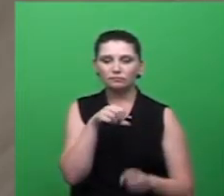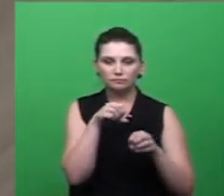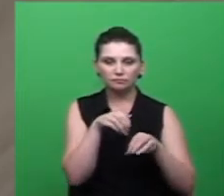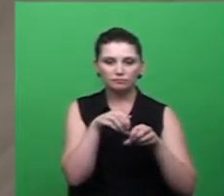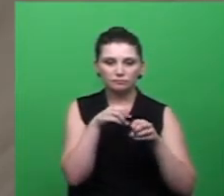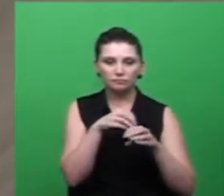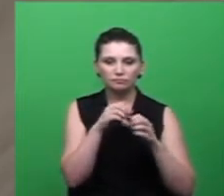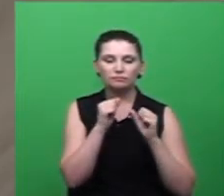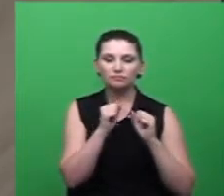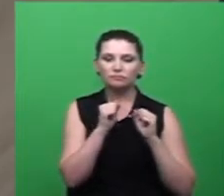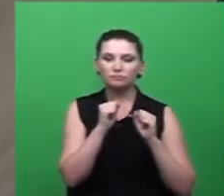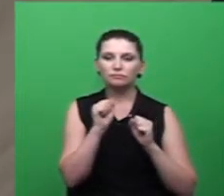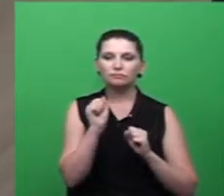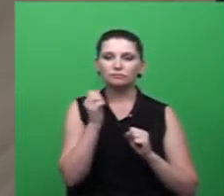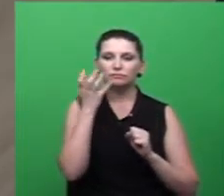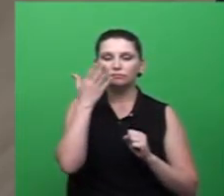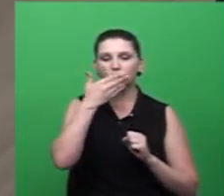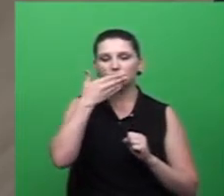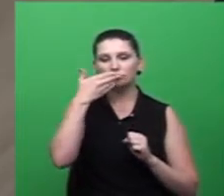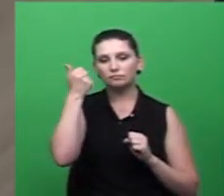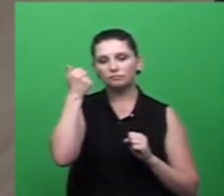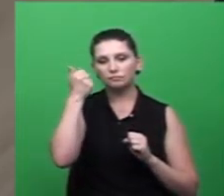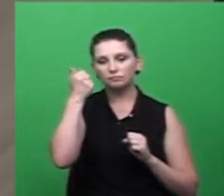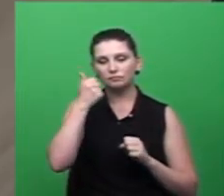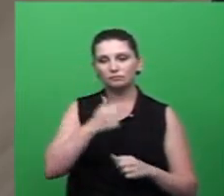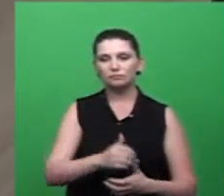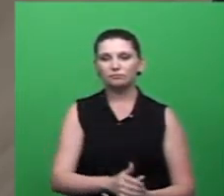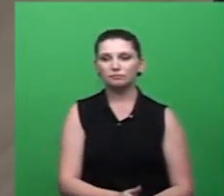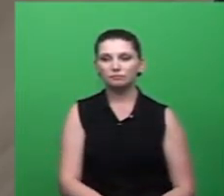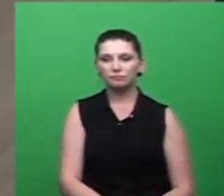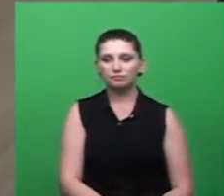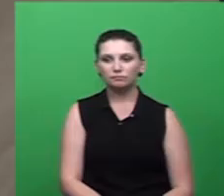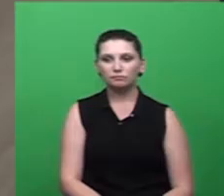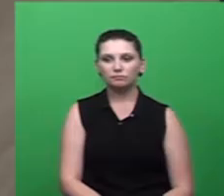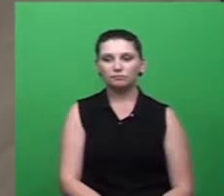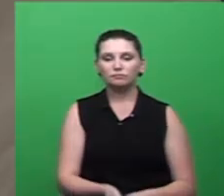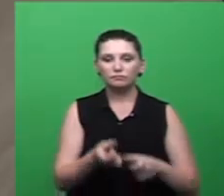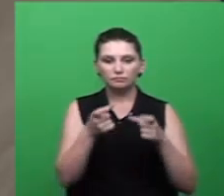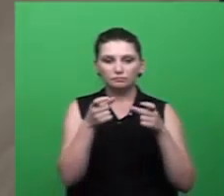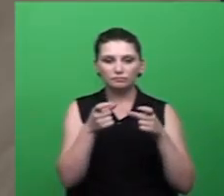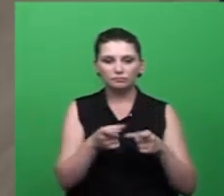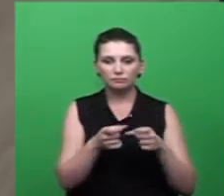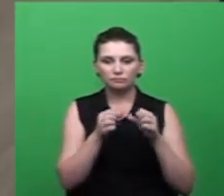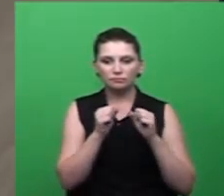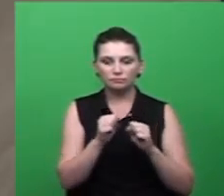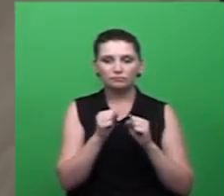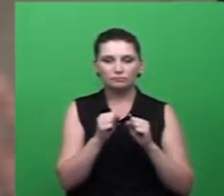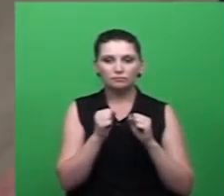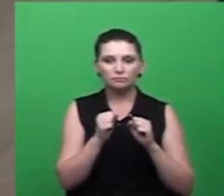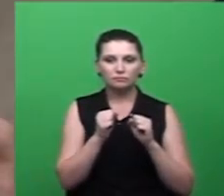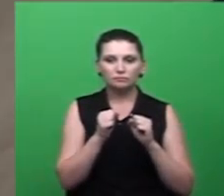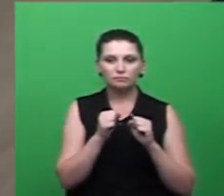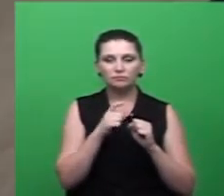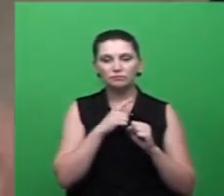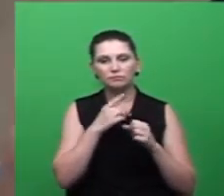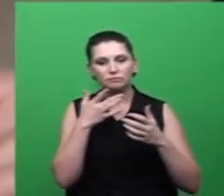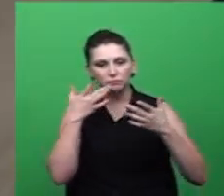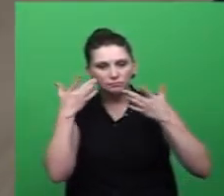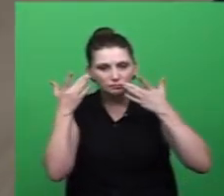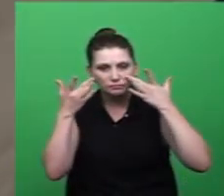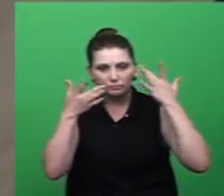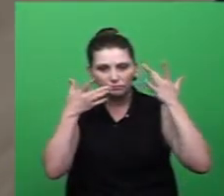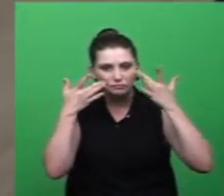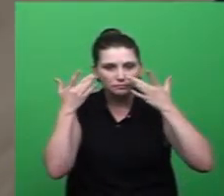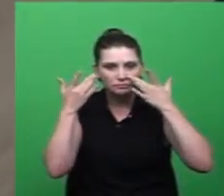viés para chegar na Casa dos Cidadãos Criciúmenses. O local da capacitação, então, foi o Teatro Municipal Elias Angeloni, só trouxe aqui